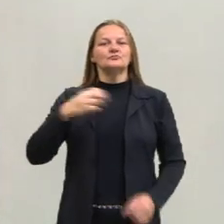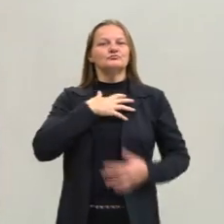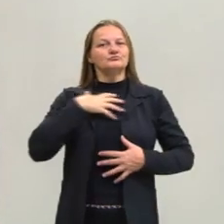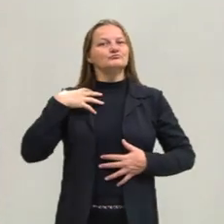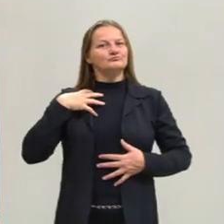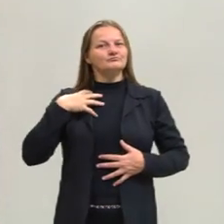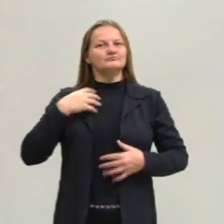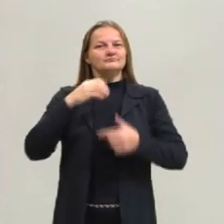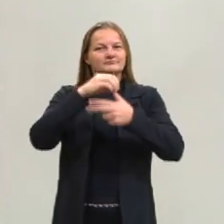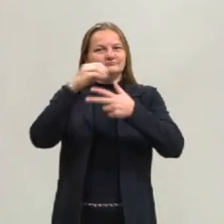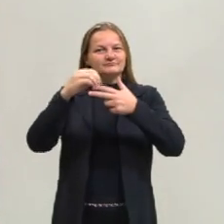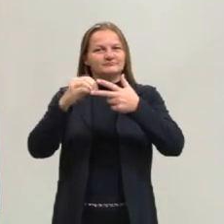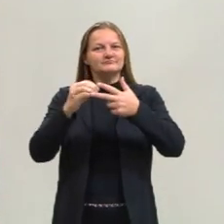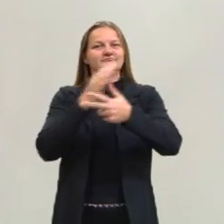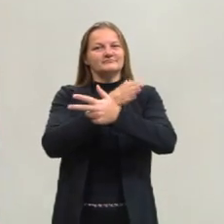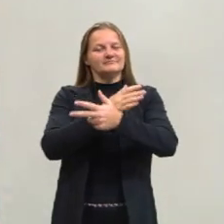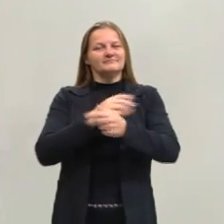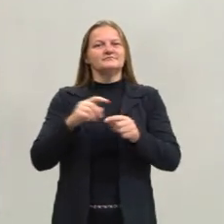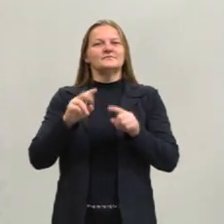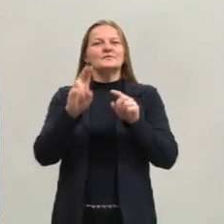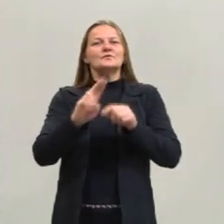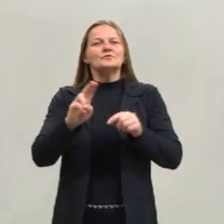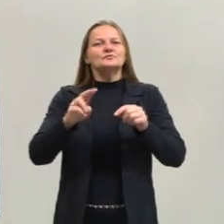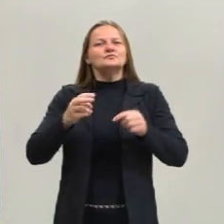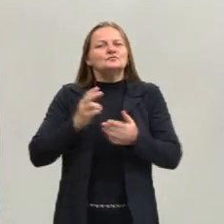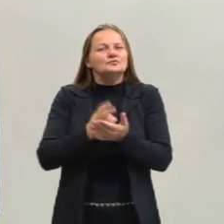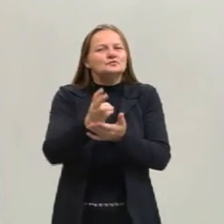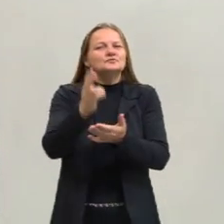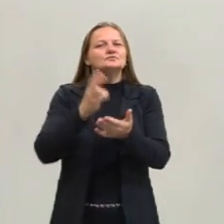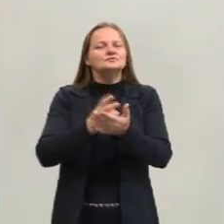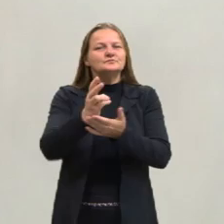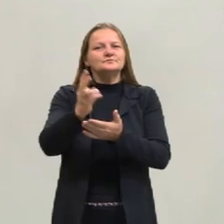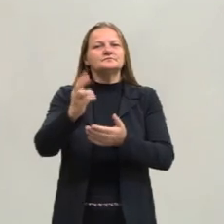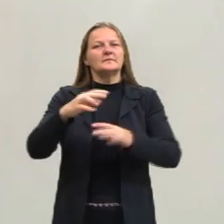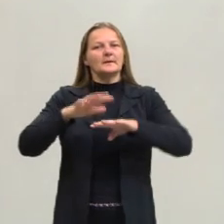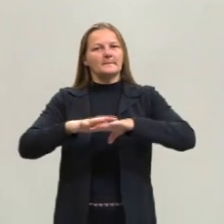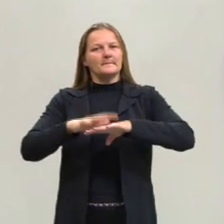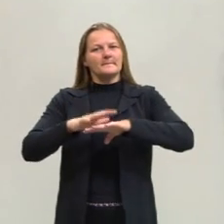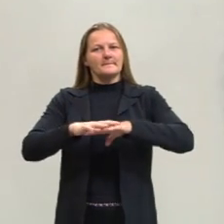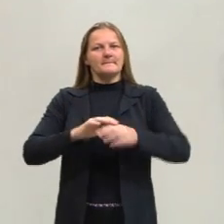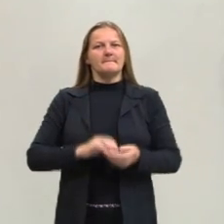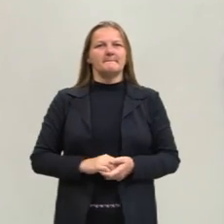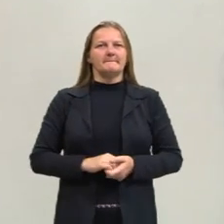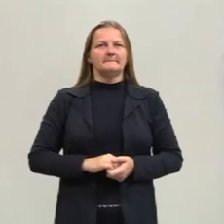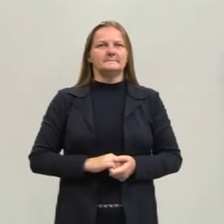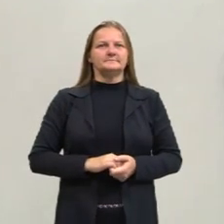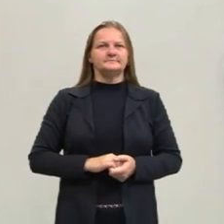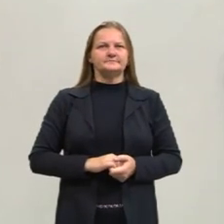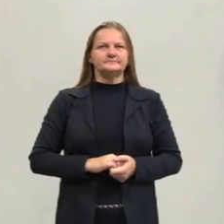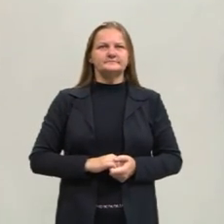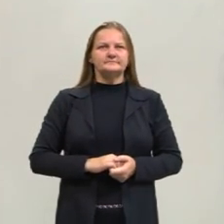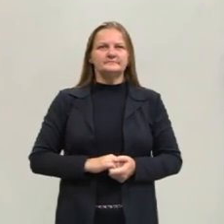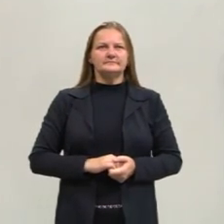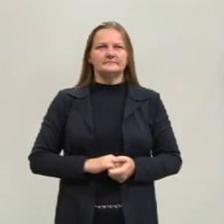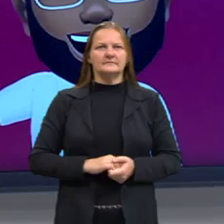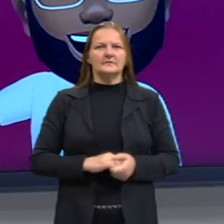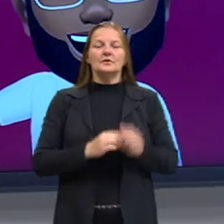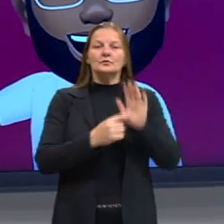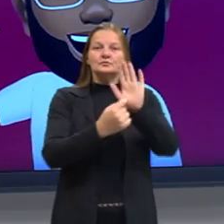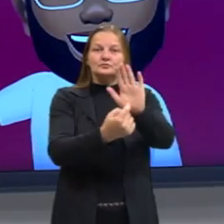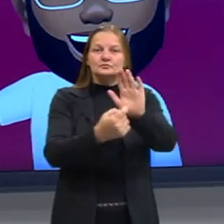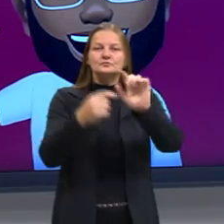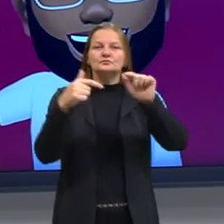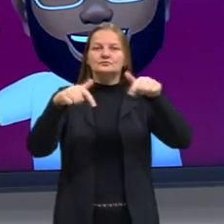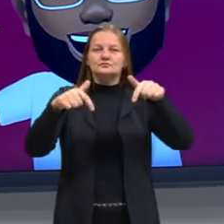-inense educ 2022 e hoje nós vamos dar continuidade aos estudos de matemática. Para quem quer conhecer mais sobre o meu trabalho,